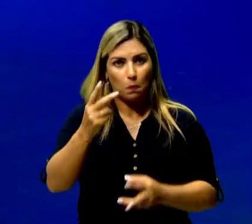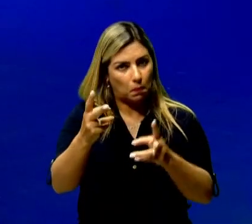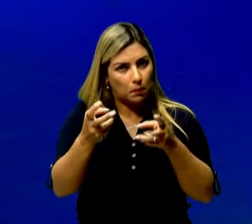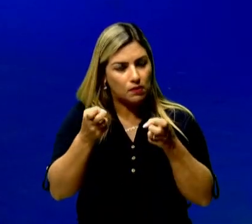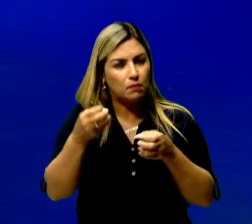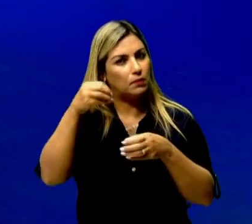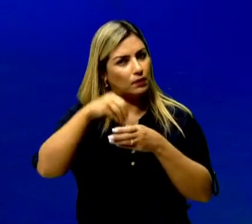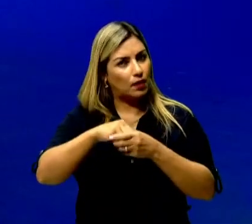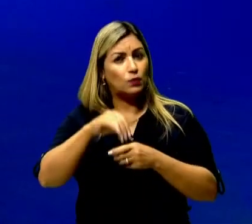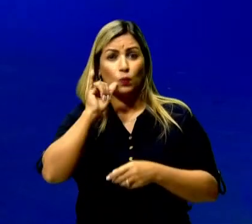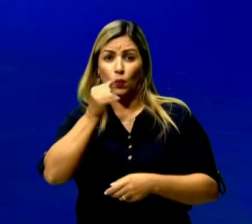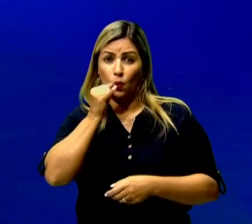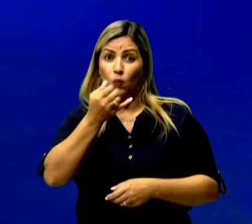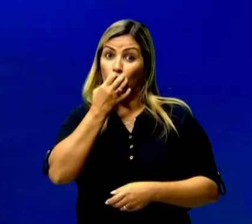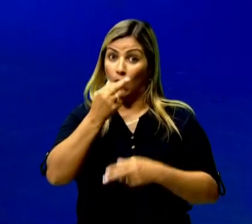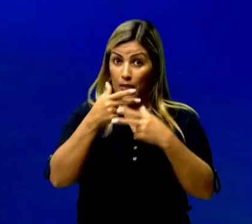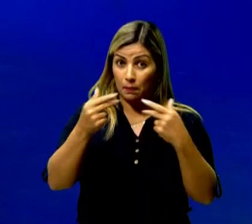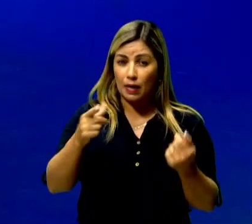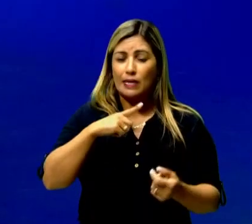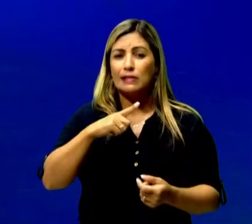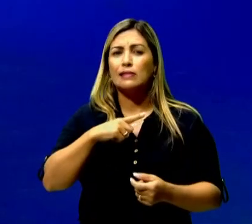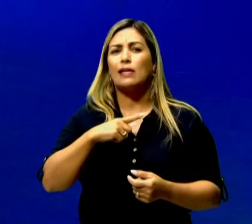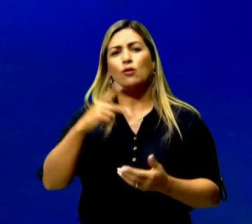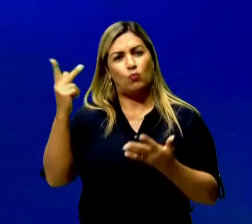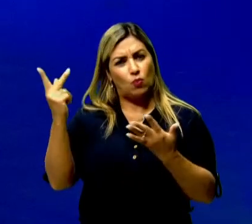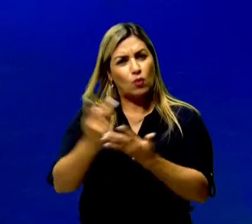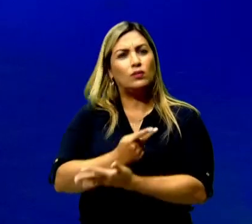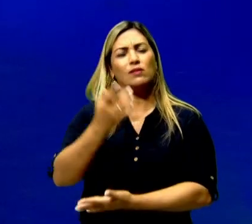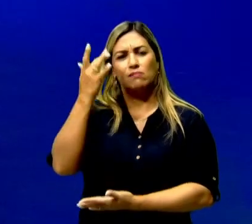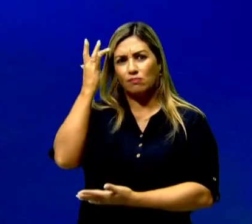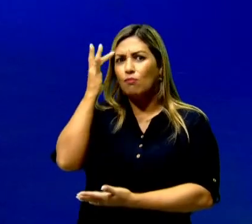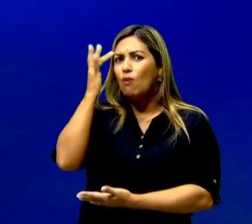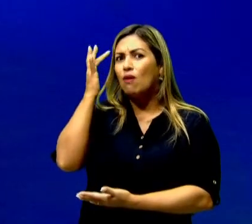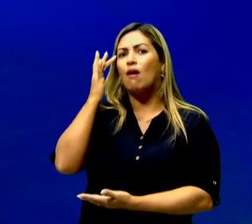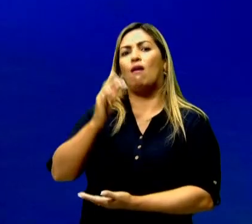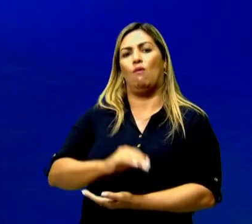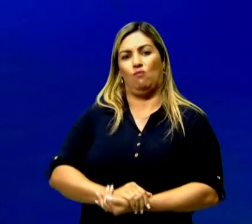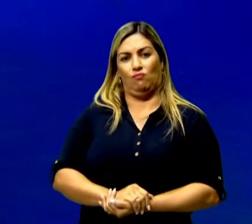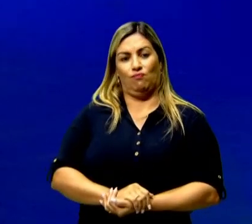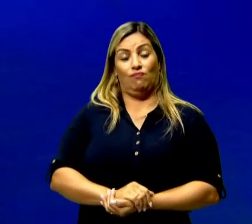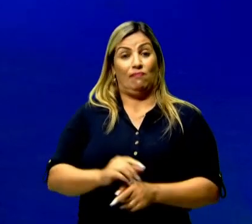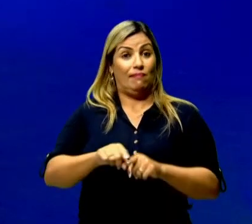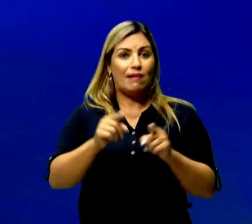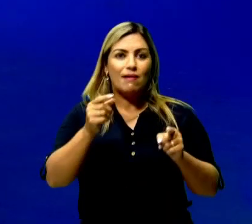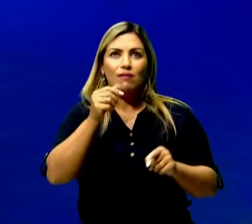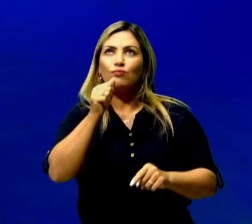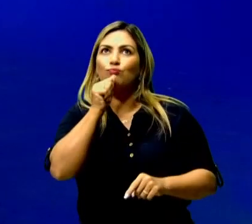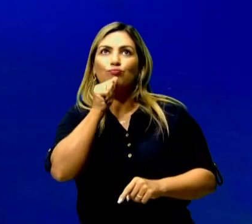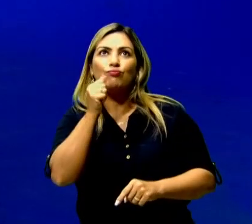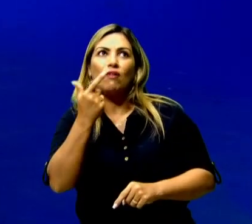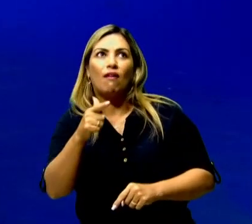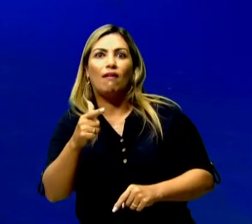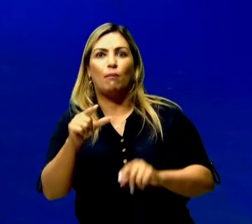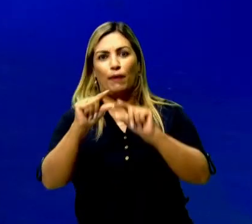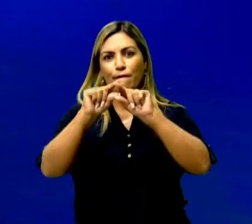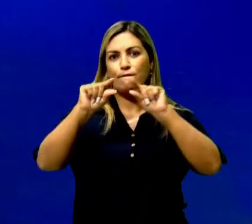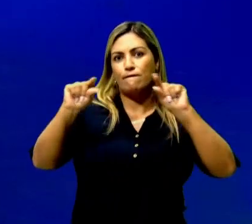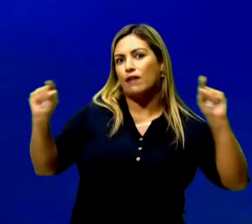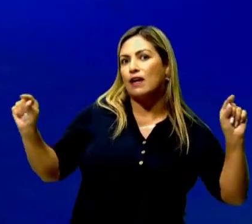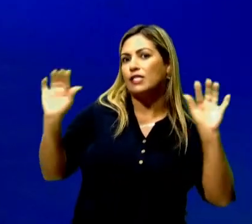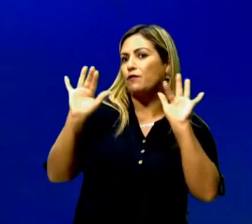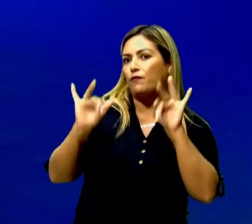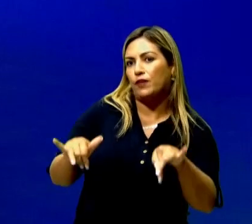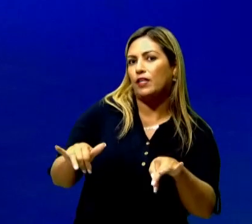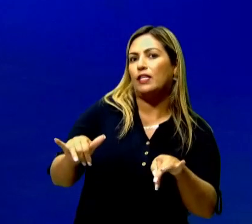de animais, eu também tenho um efeito moral, tá? Mas eu não tenho essa fala ou uma frase final